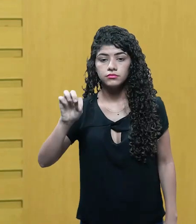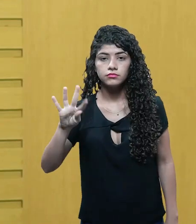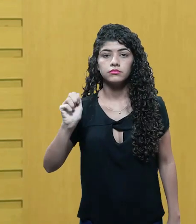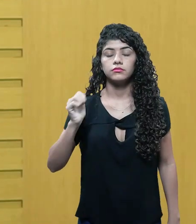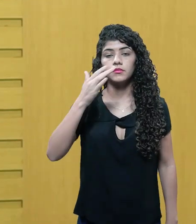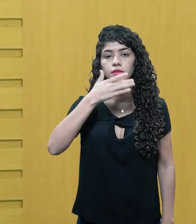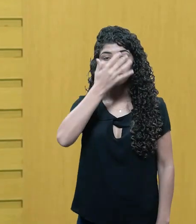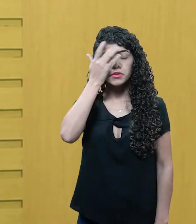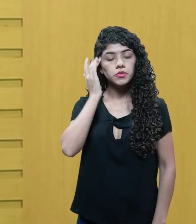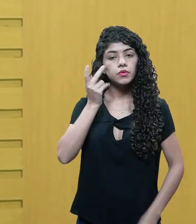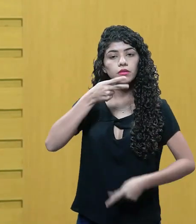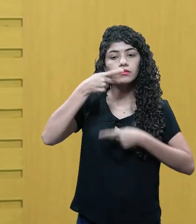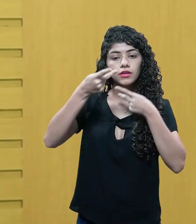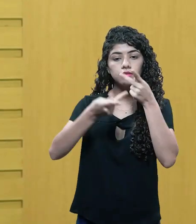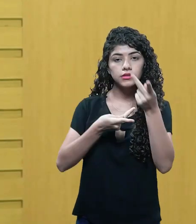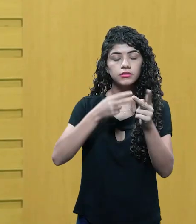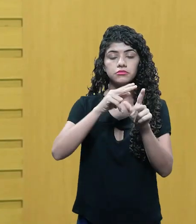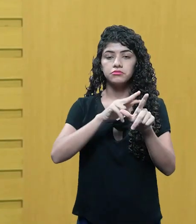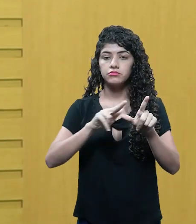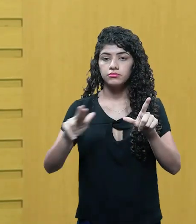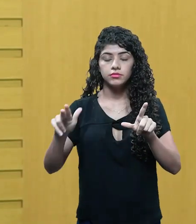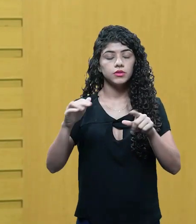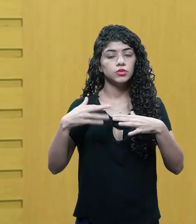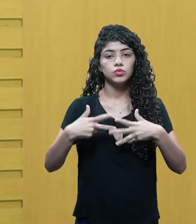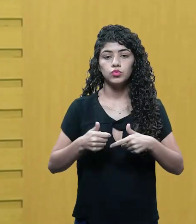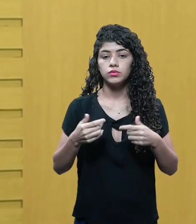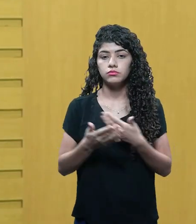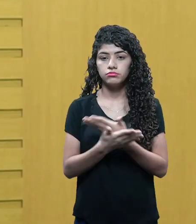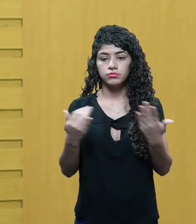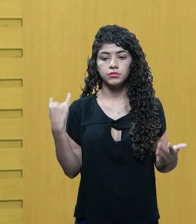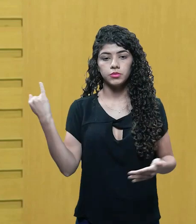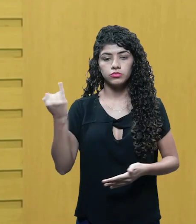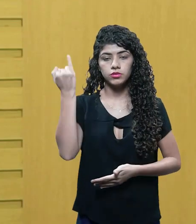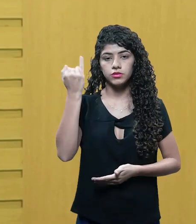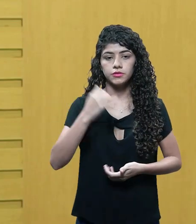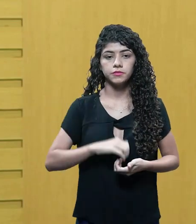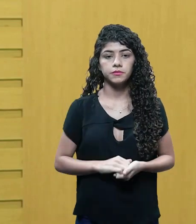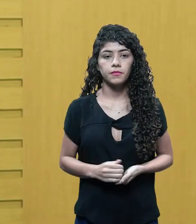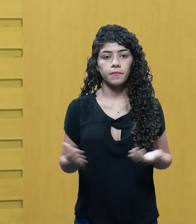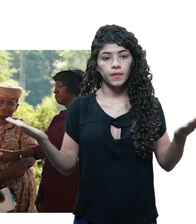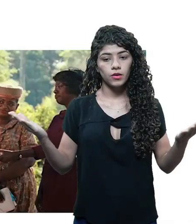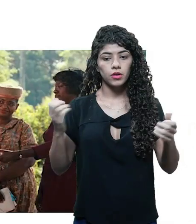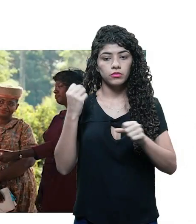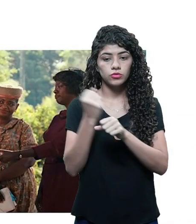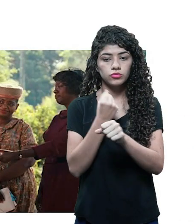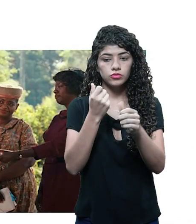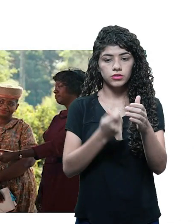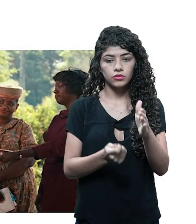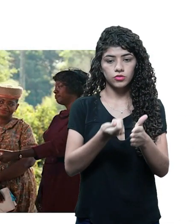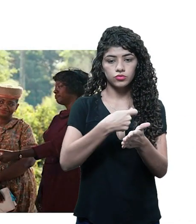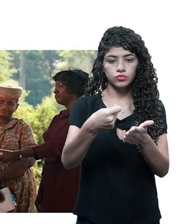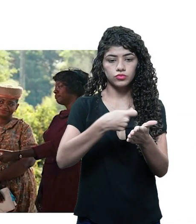usa um narrador, ele usa legendas. Então, recomendo. Sobre a construção.